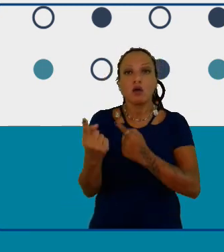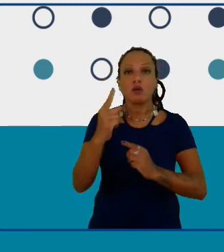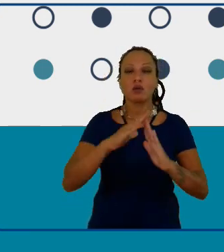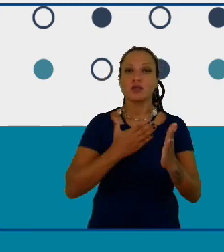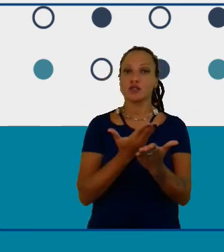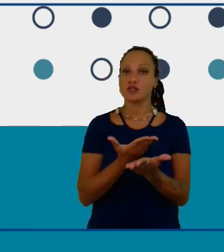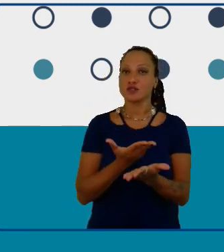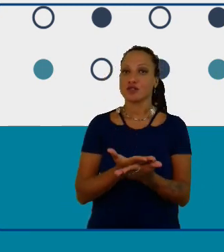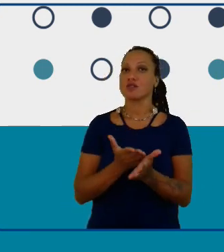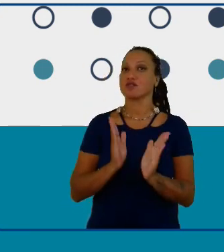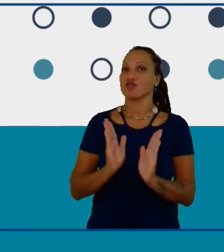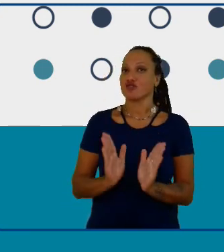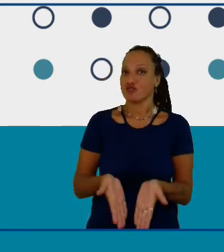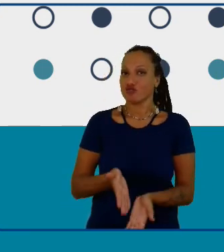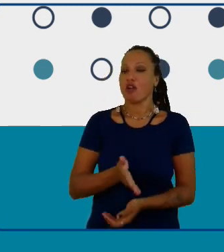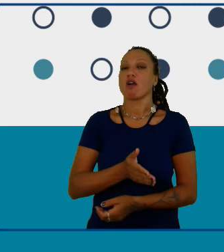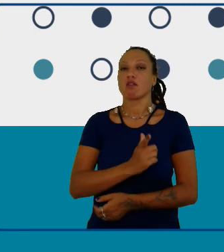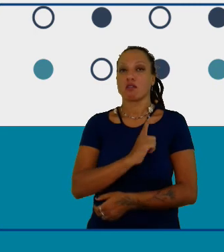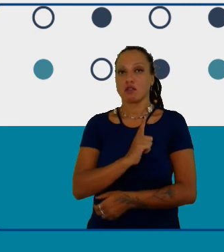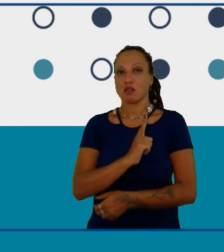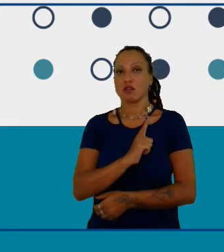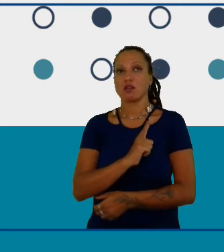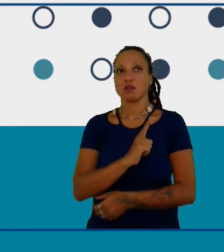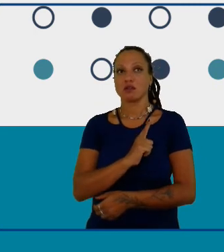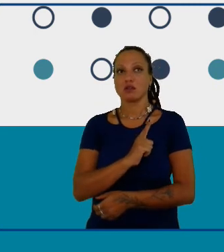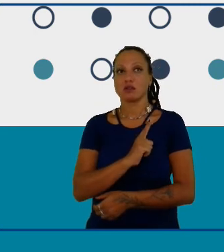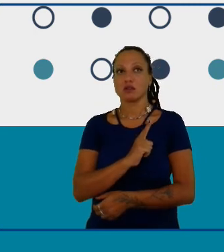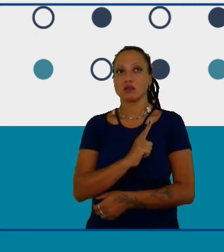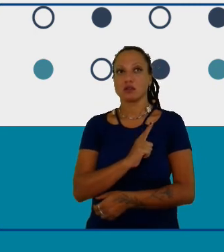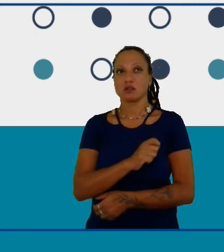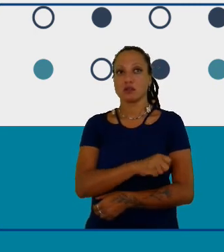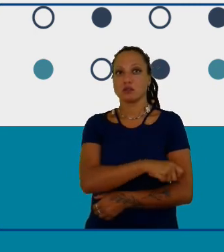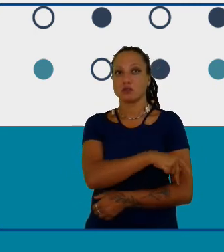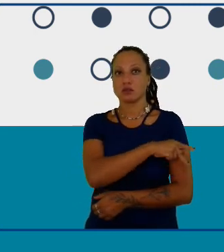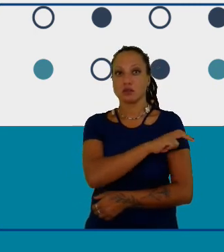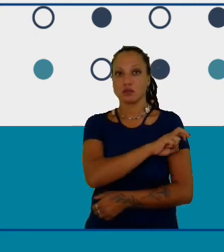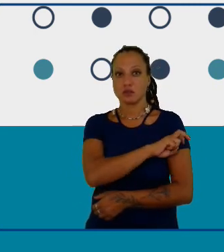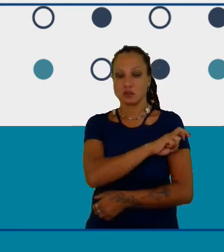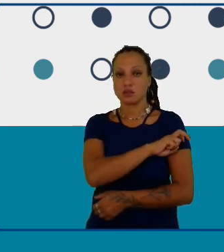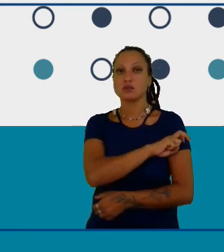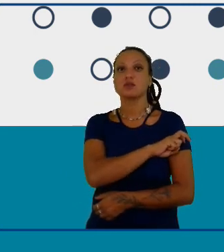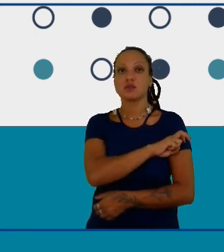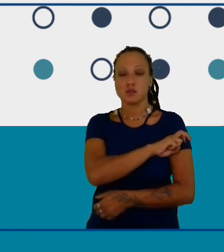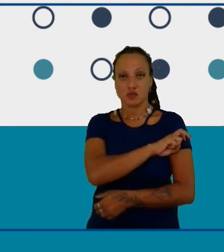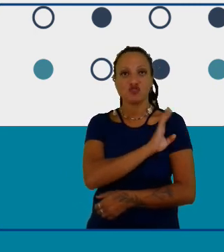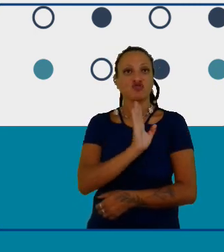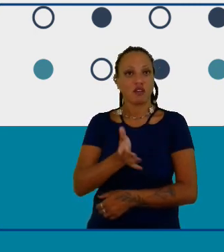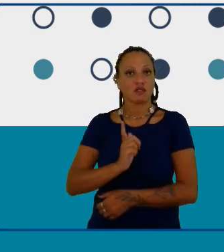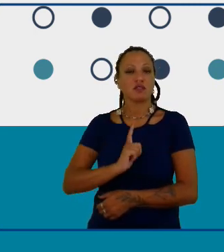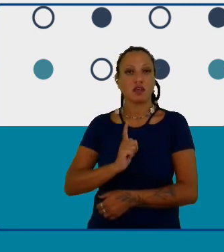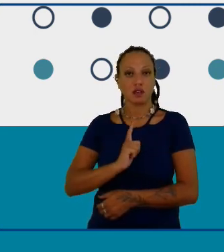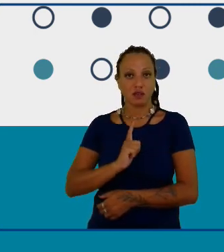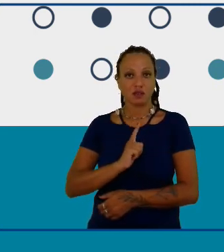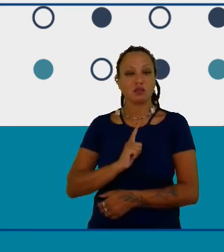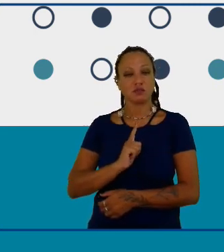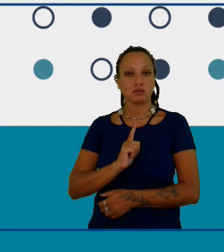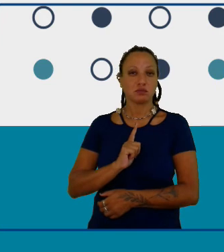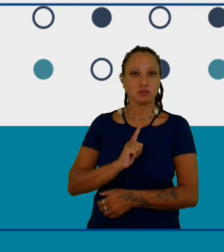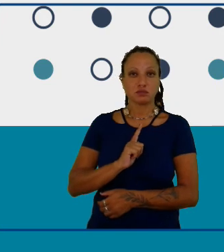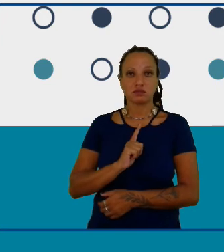com fundamental um ensino infantil que já tem ações voltadas